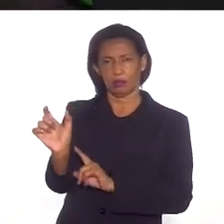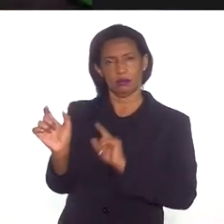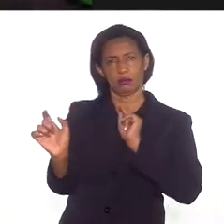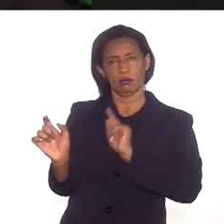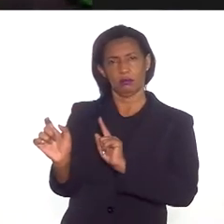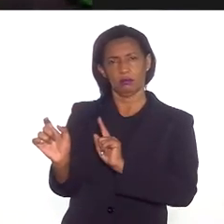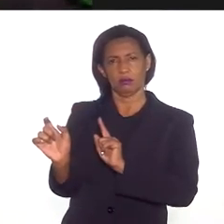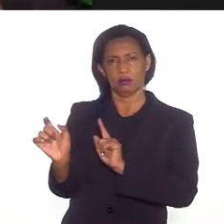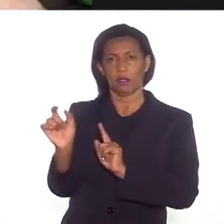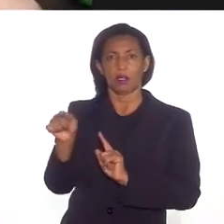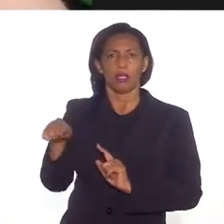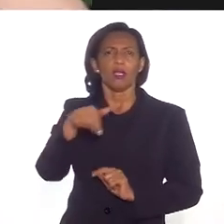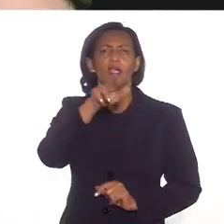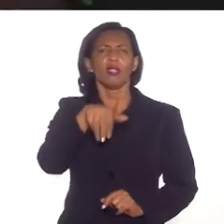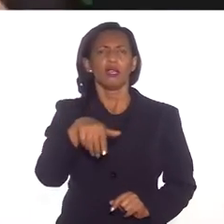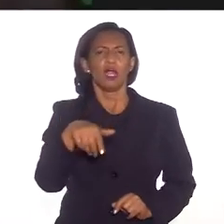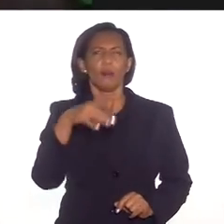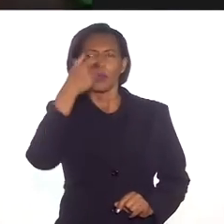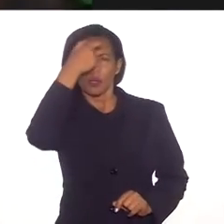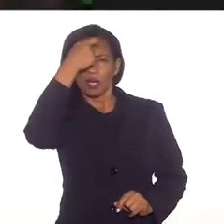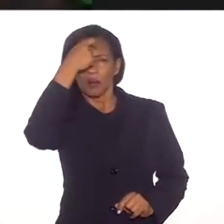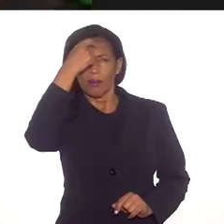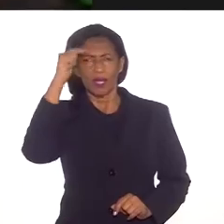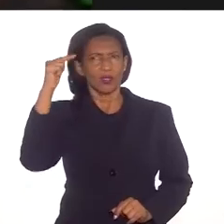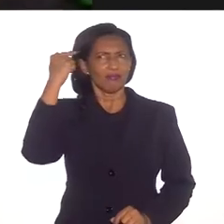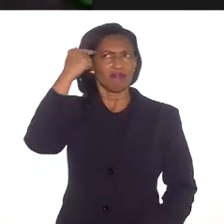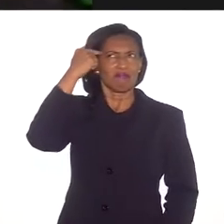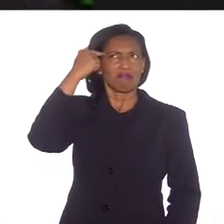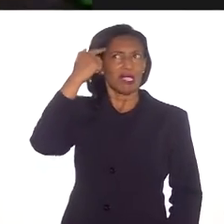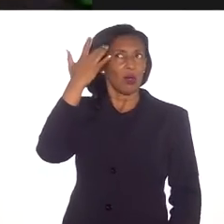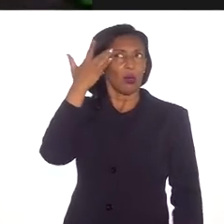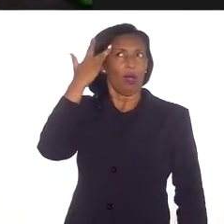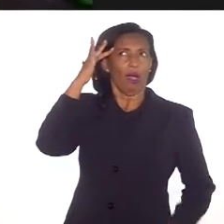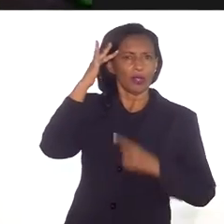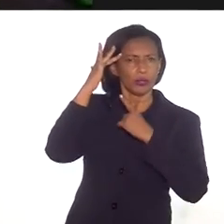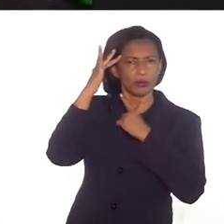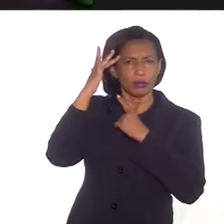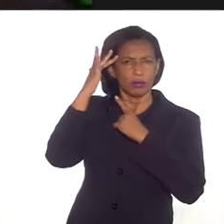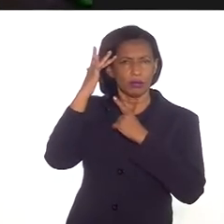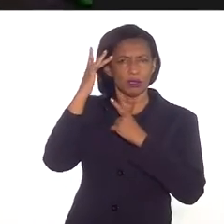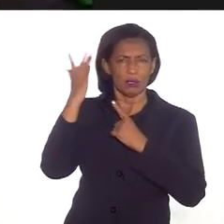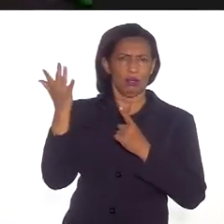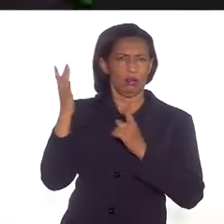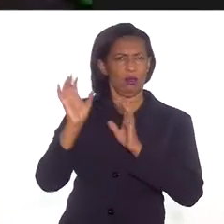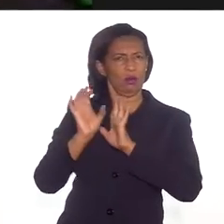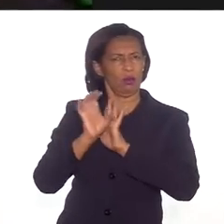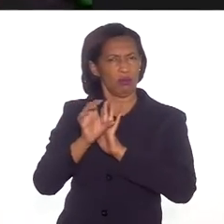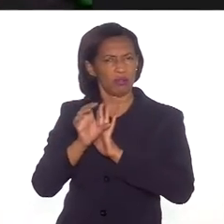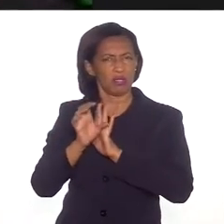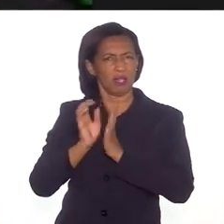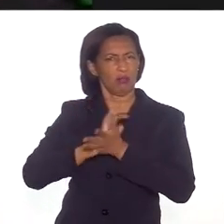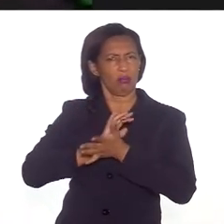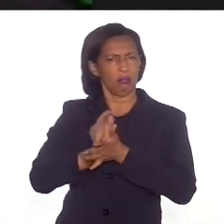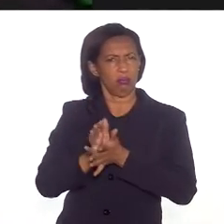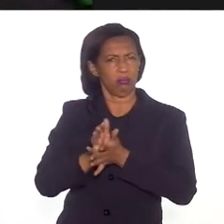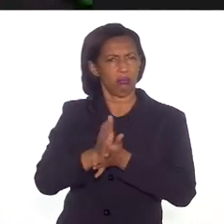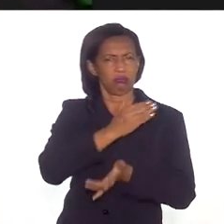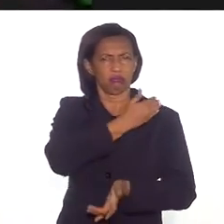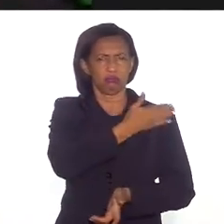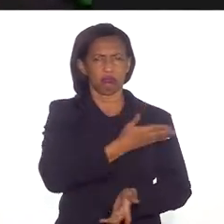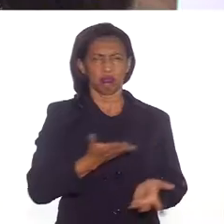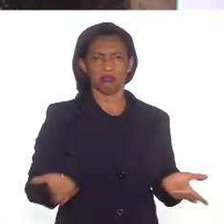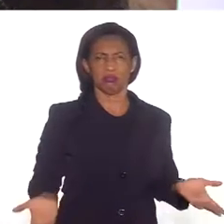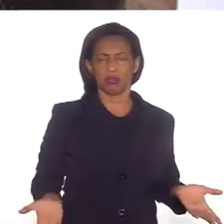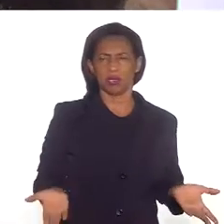E as pessoas acham que eu sou aquilo que está introjetado na cabeça delas, que é justamente os conceitos, os preconceitos,